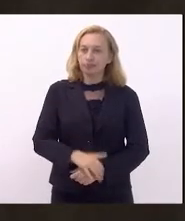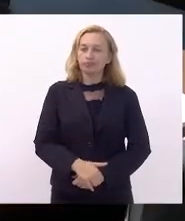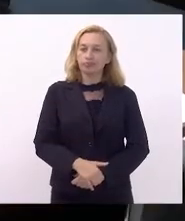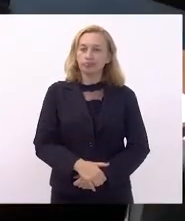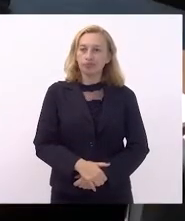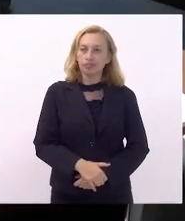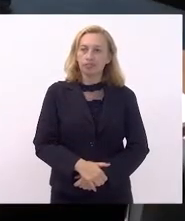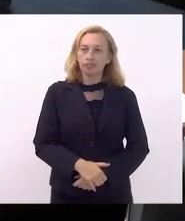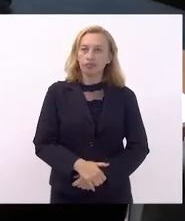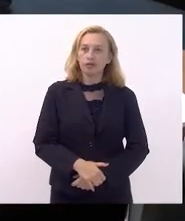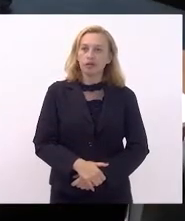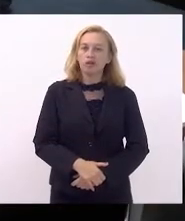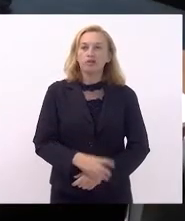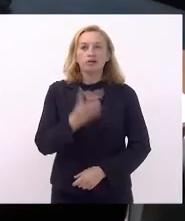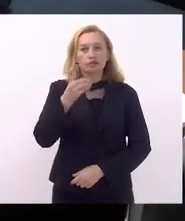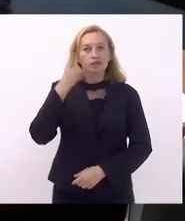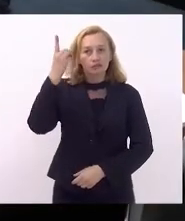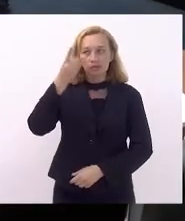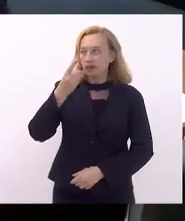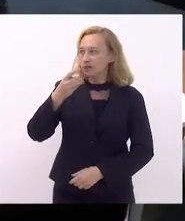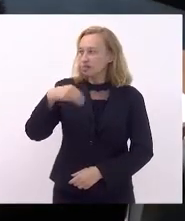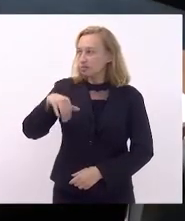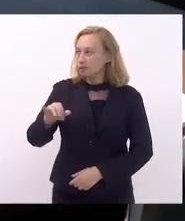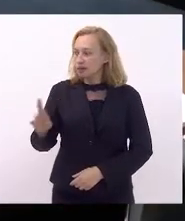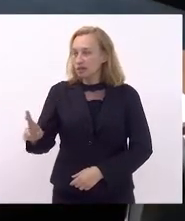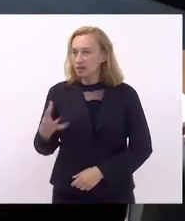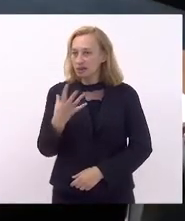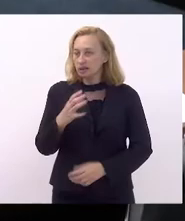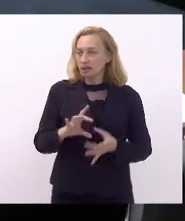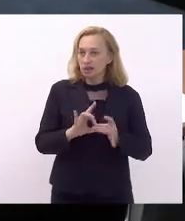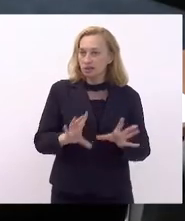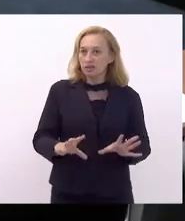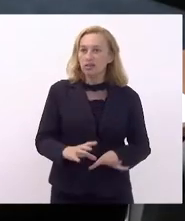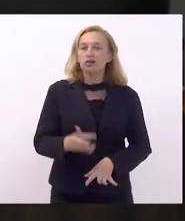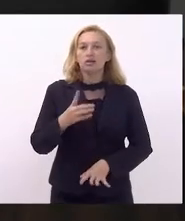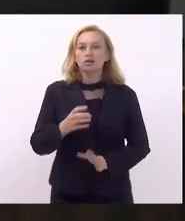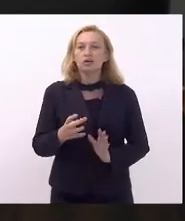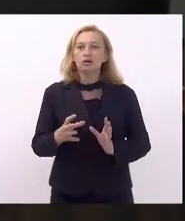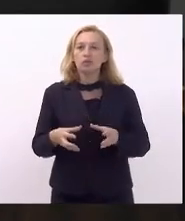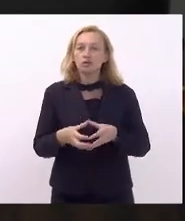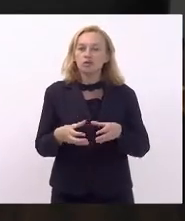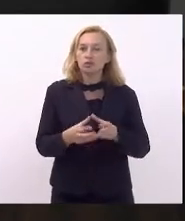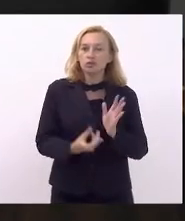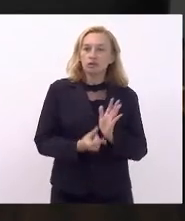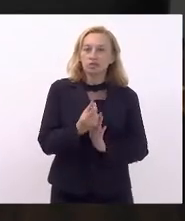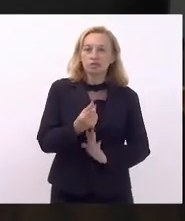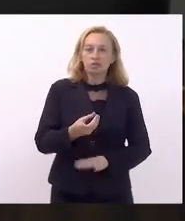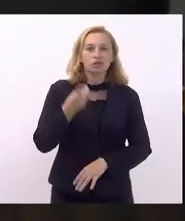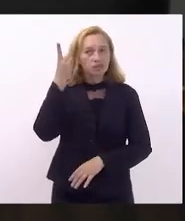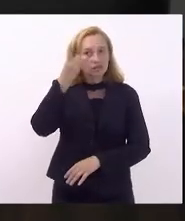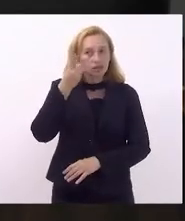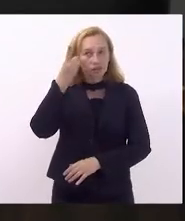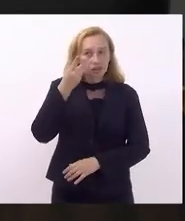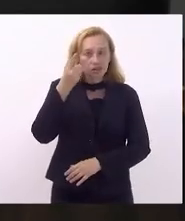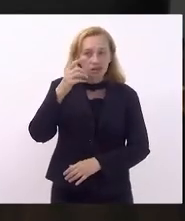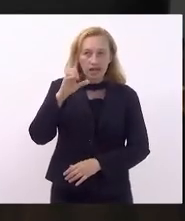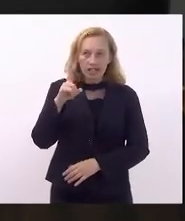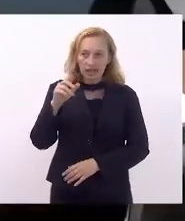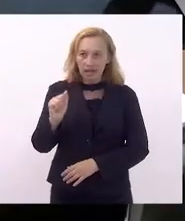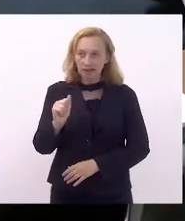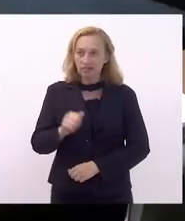se deputados Marcos Miriam, assim o permitir. Pela Comissão de Orçamento, deputado Márcio Canella.